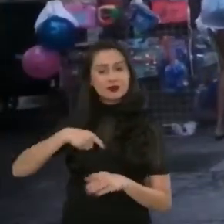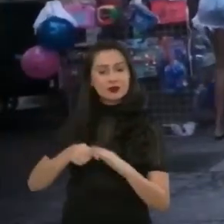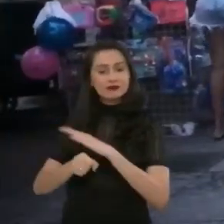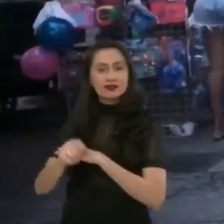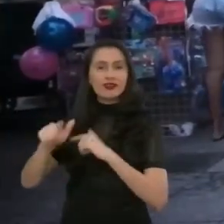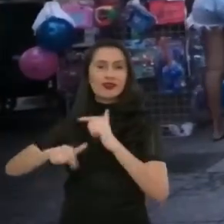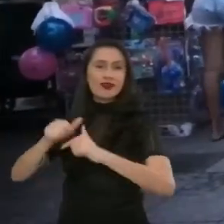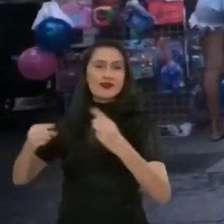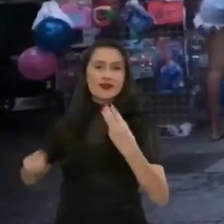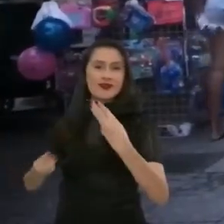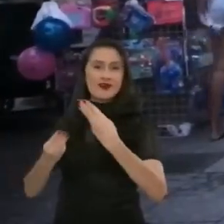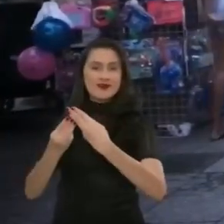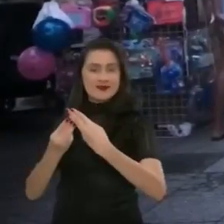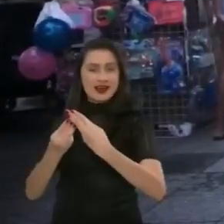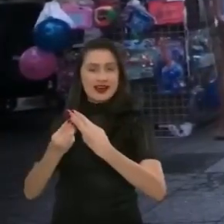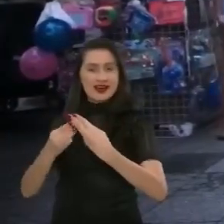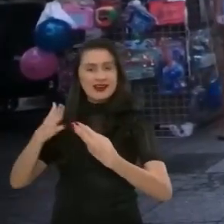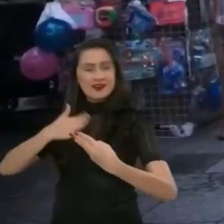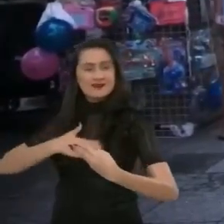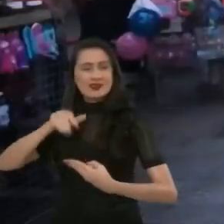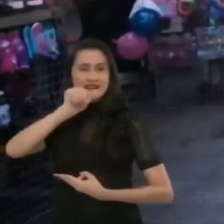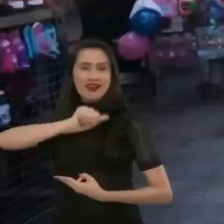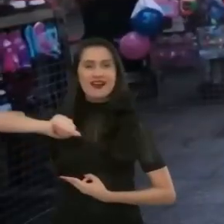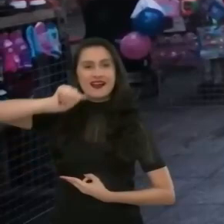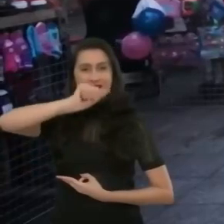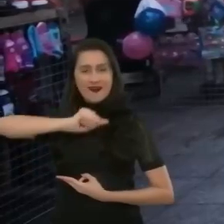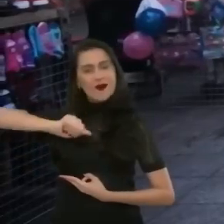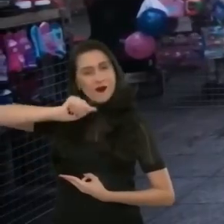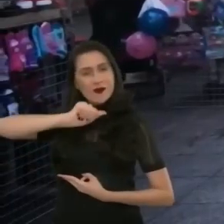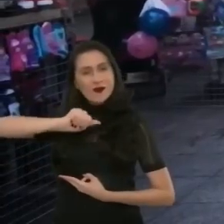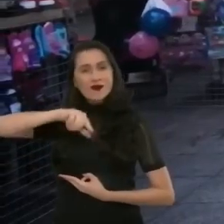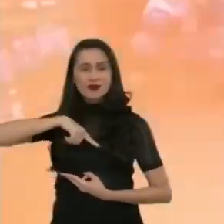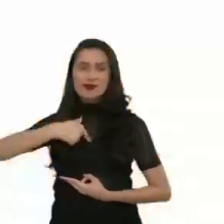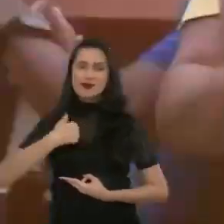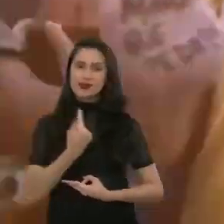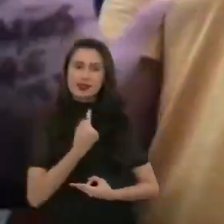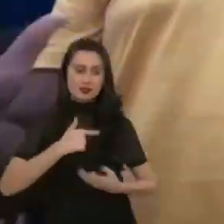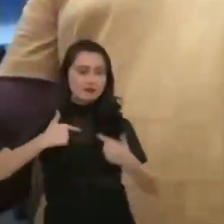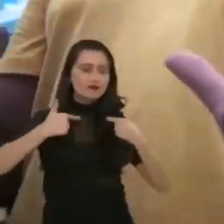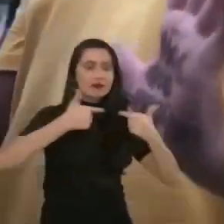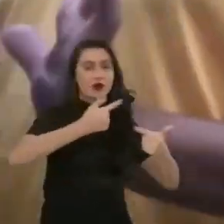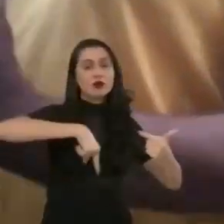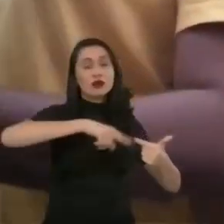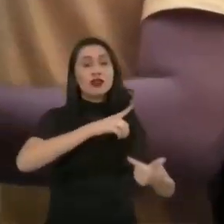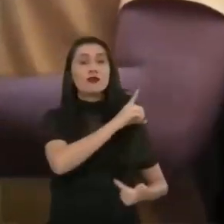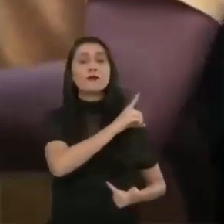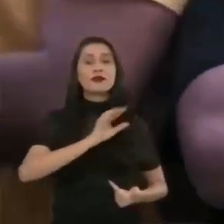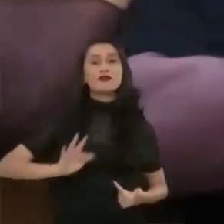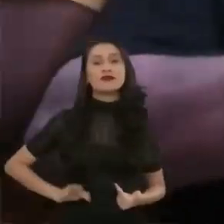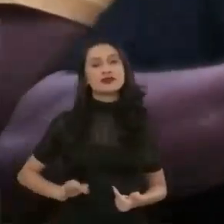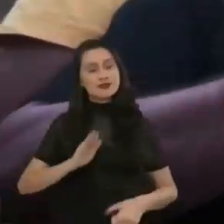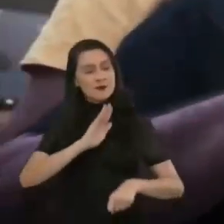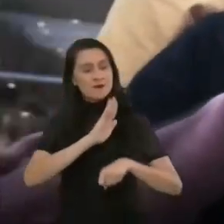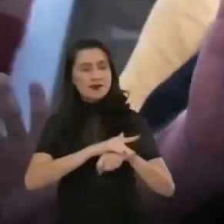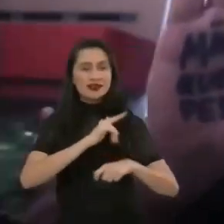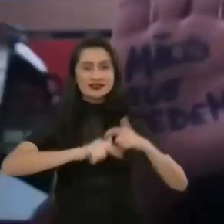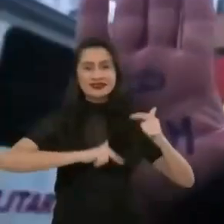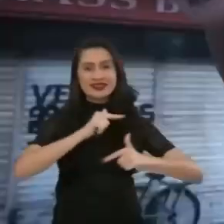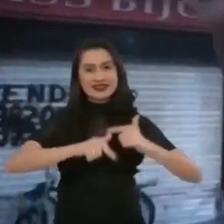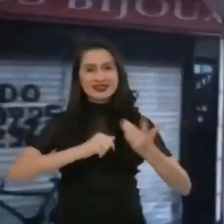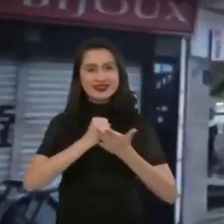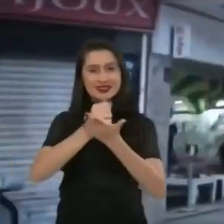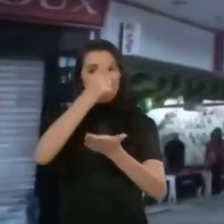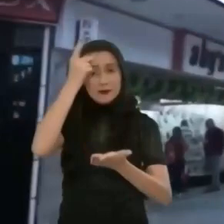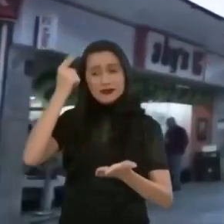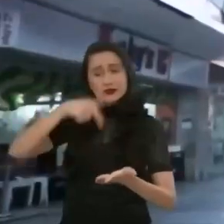inseridas no mercado de trabalho pelo Empregos AL, venho sozinho nessa batalha. Meu objetivo, como deputado federal, é gerar mais